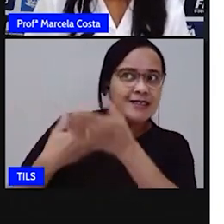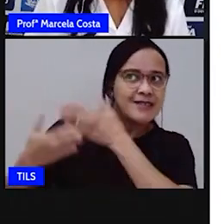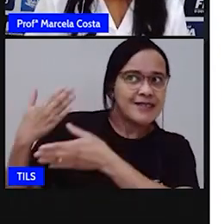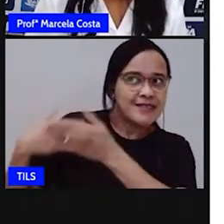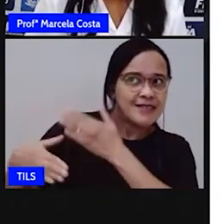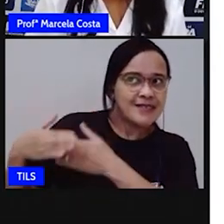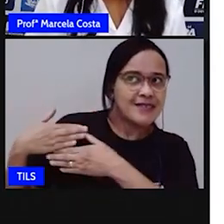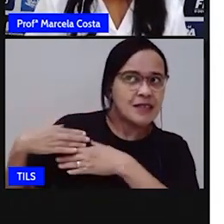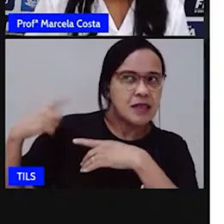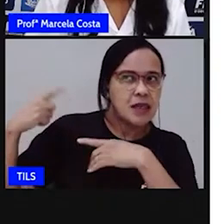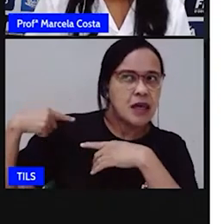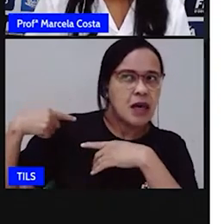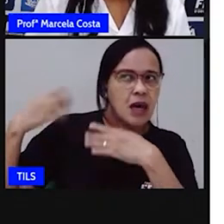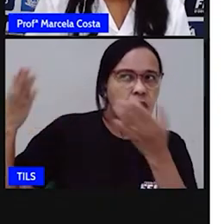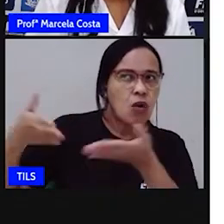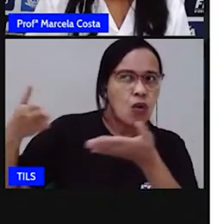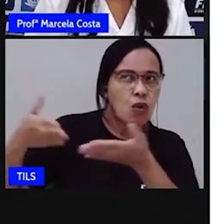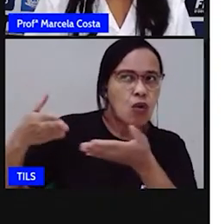aprendeu na aula de hoje.